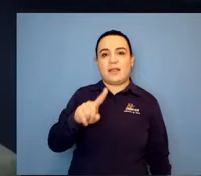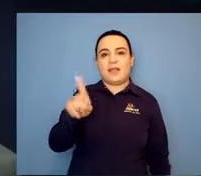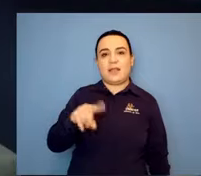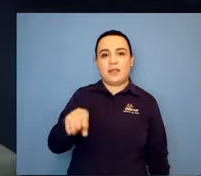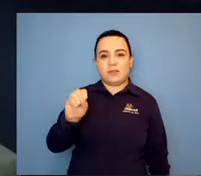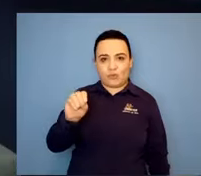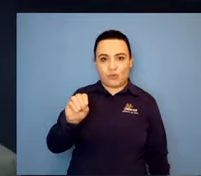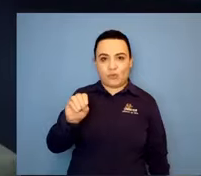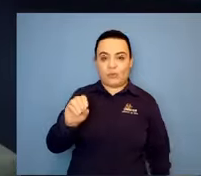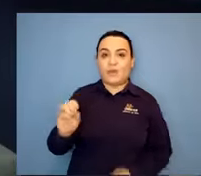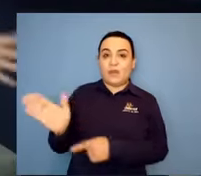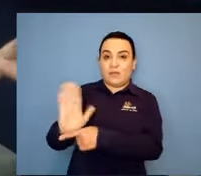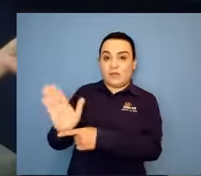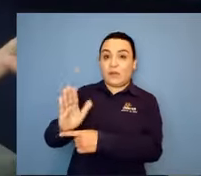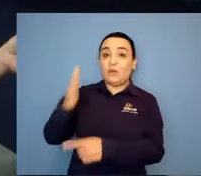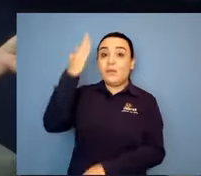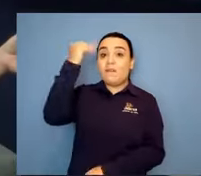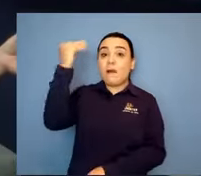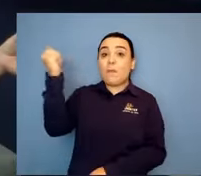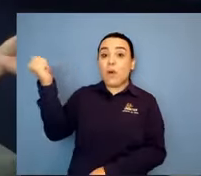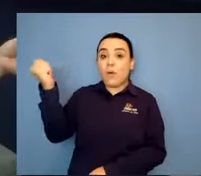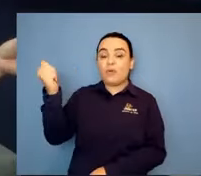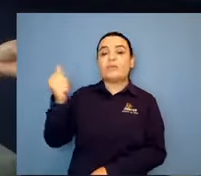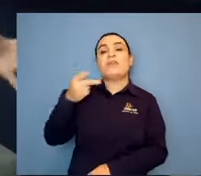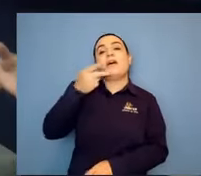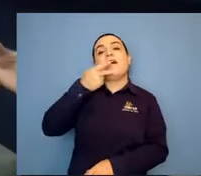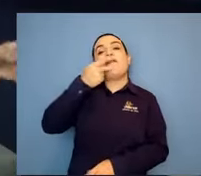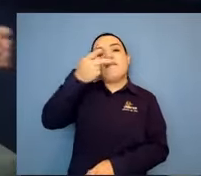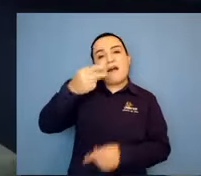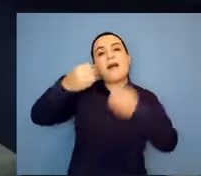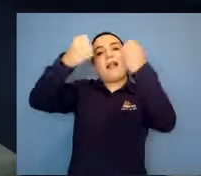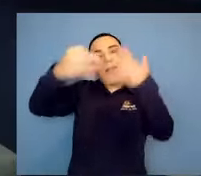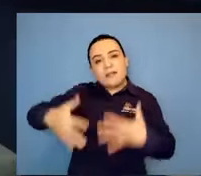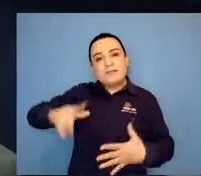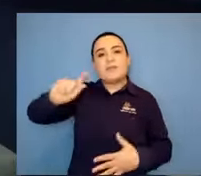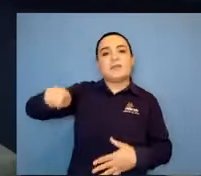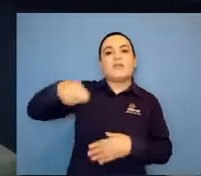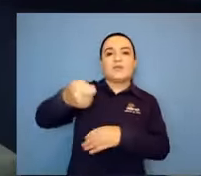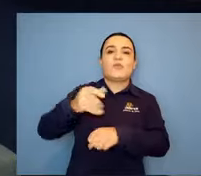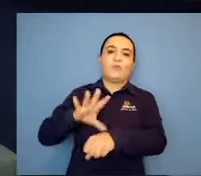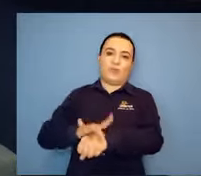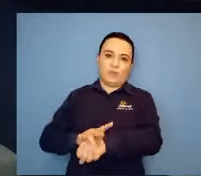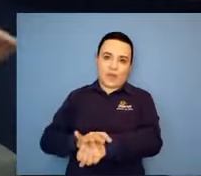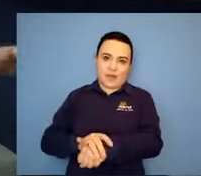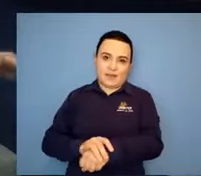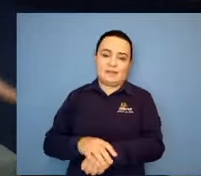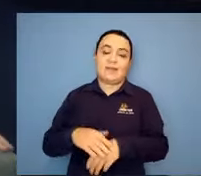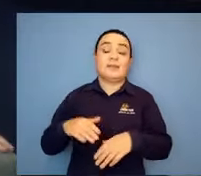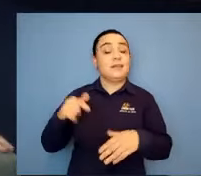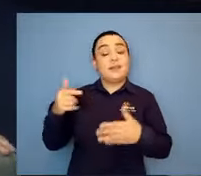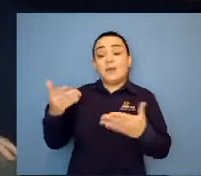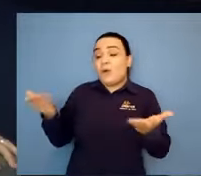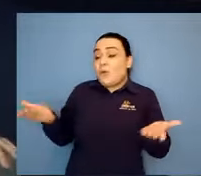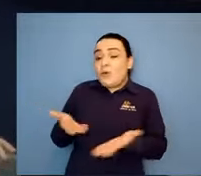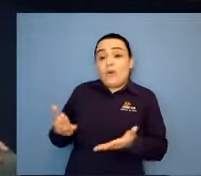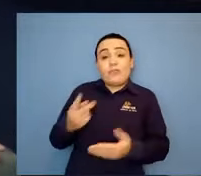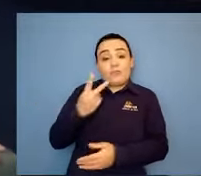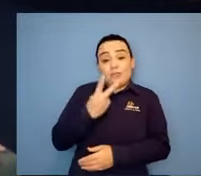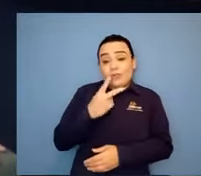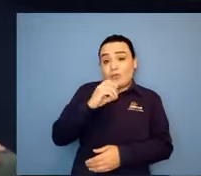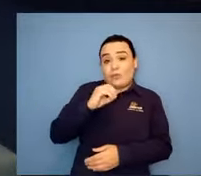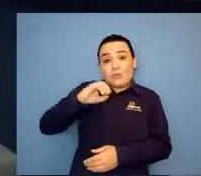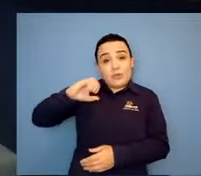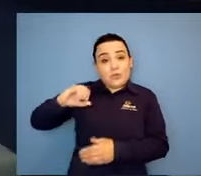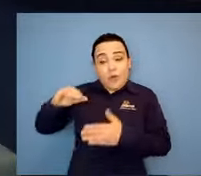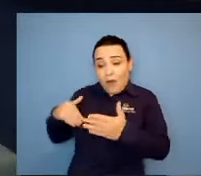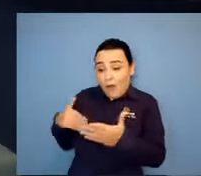passei o contato e já estou orientando. Então, é isso que a gente faz. E eu uso muito a palavra ponte. Eu gosto de usar